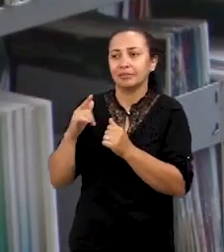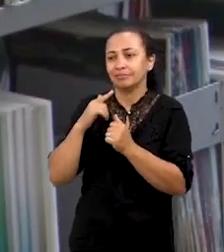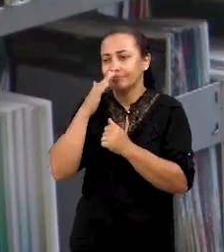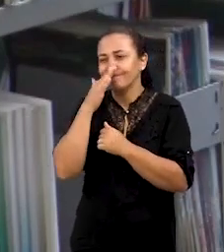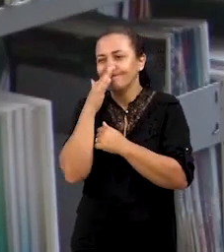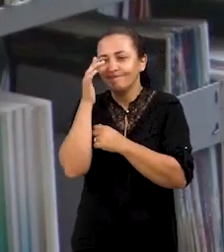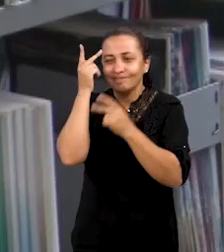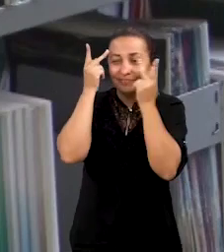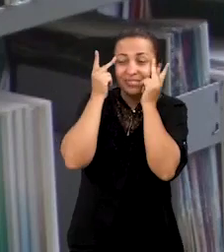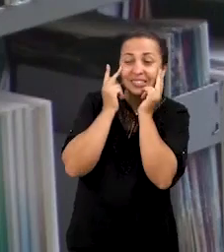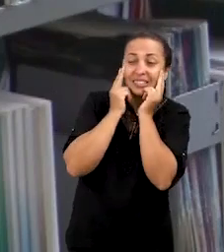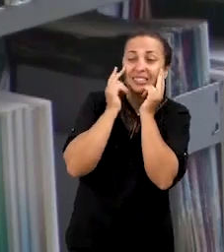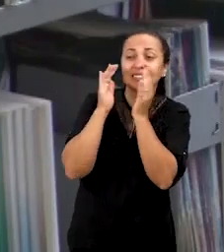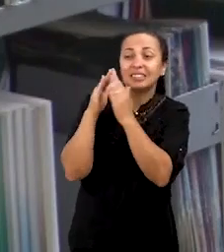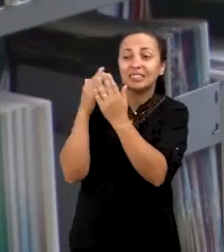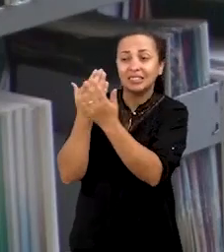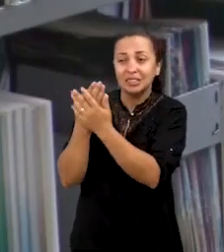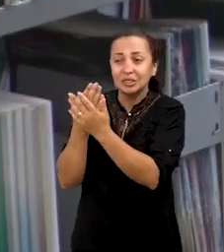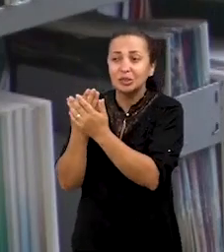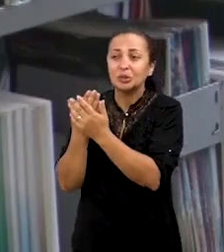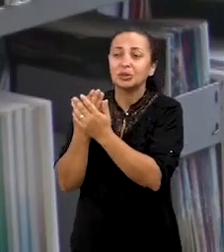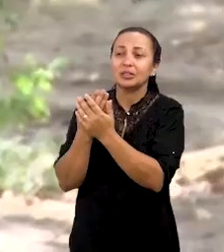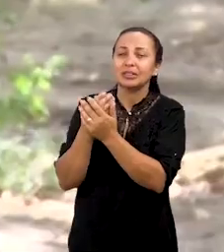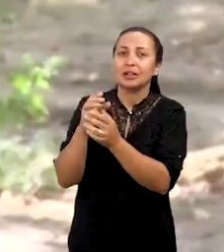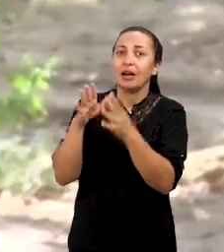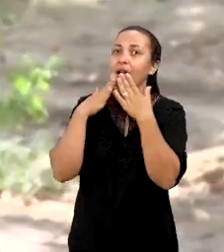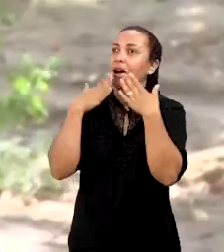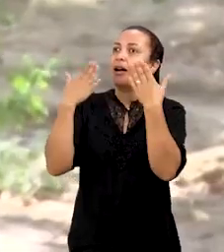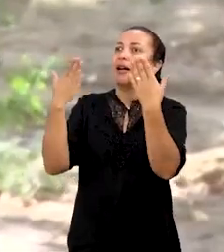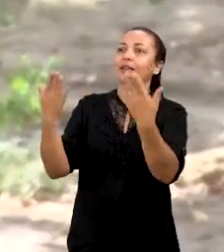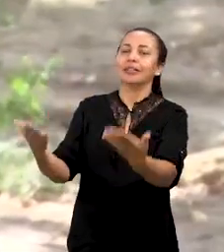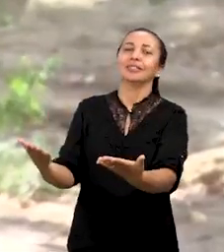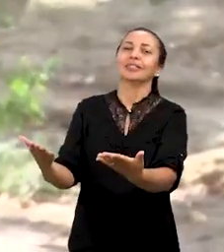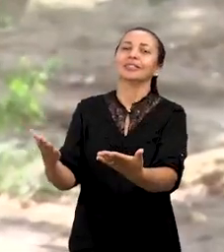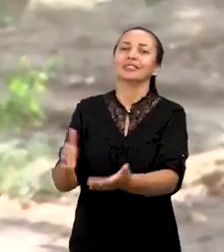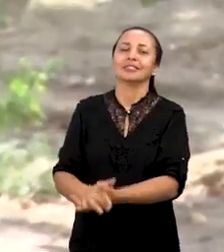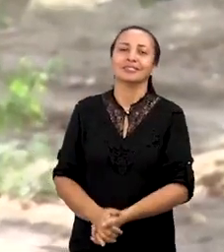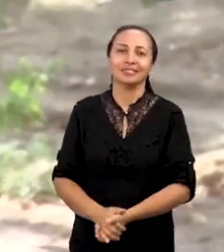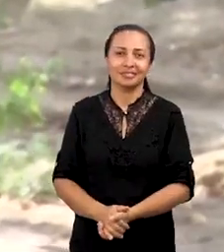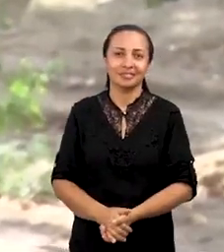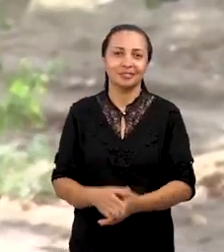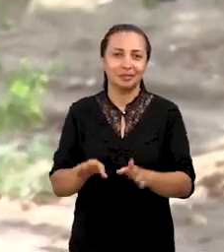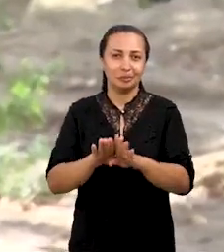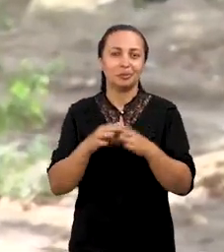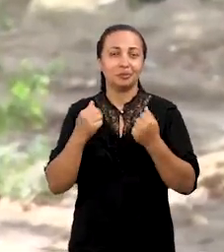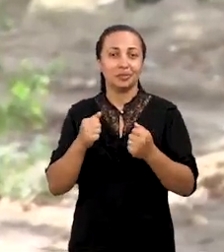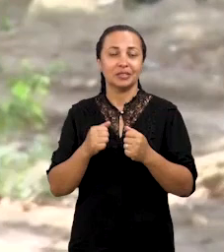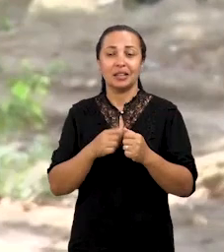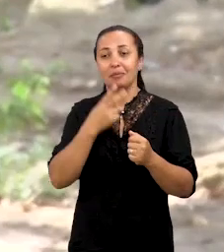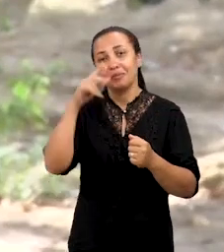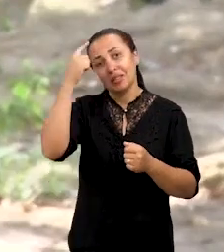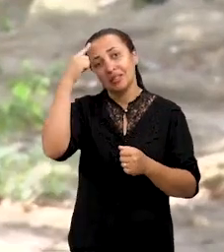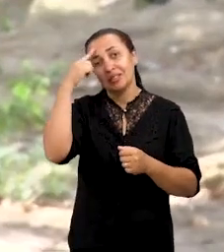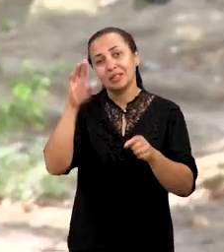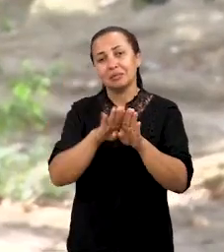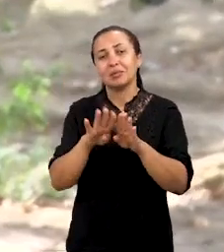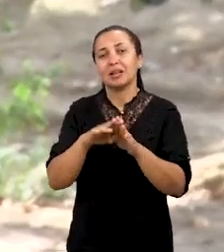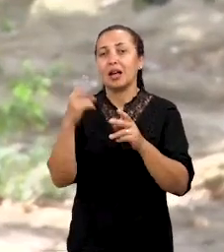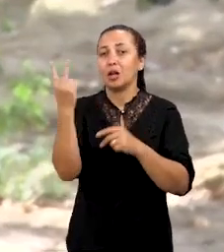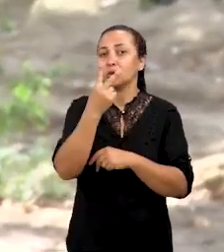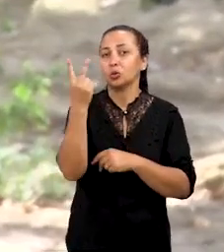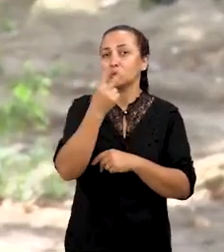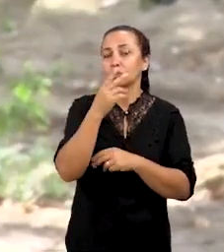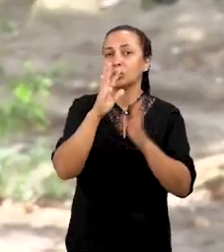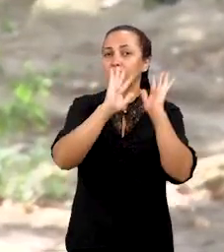vez com a escola, ela se encanta. Um ponto também que a gente tem que levar muito em consideração, principalmente com relação às duas